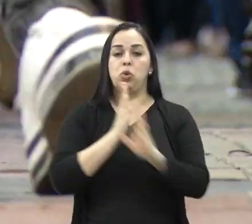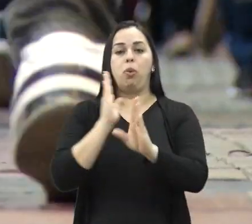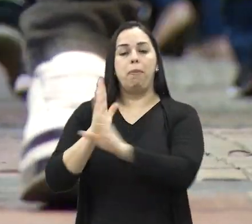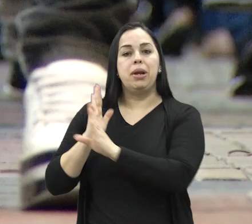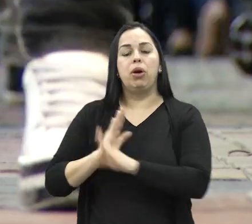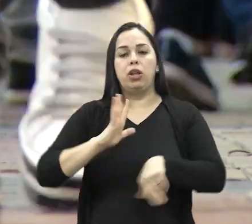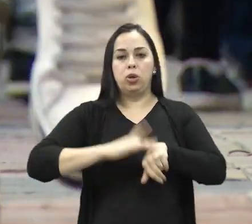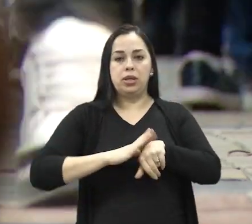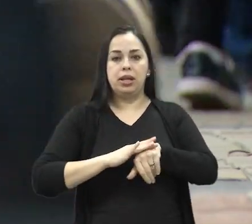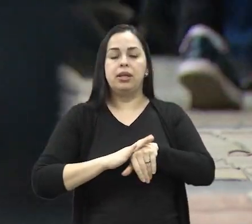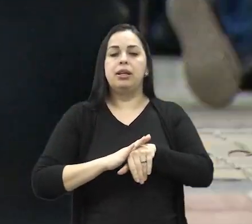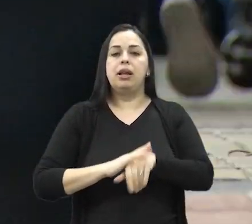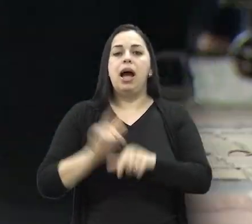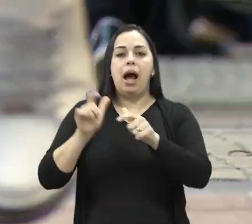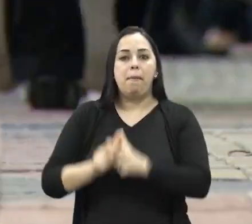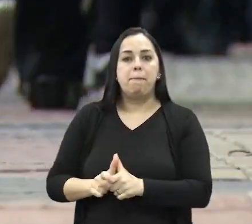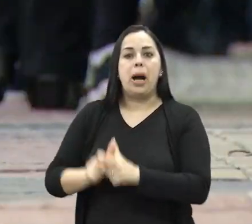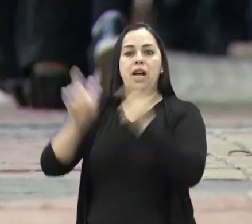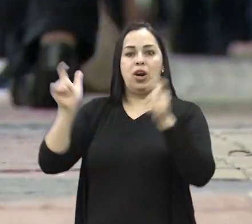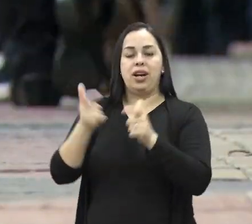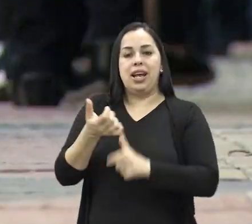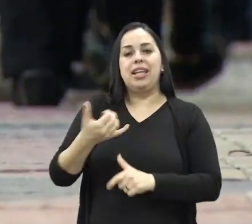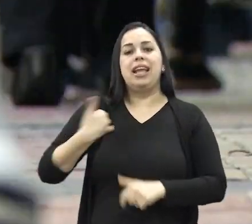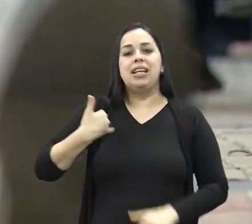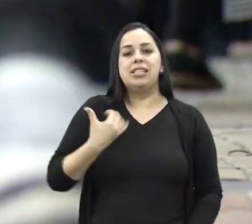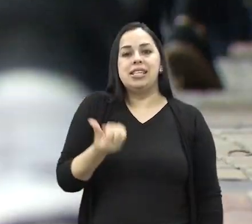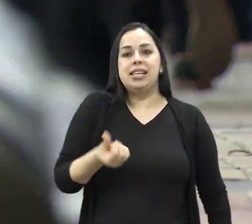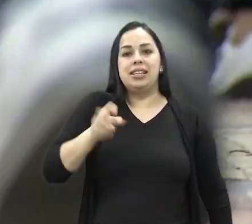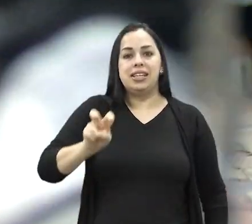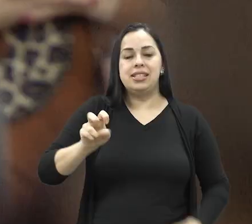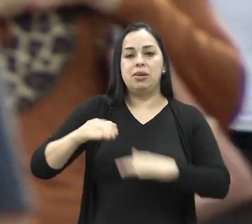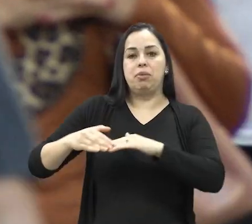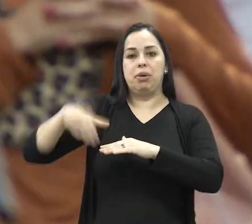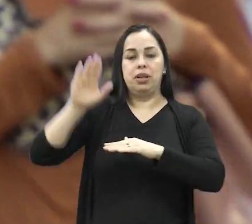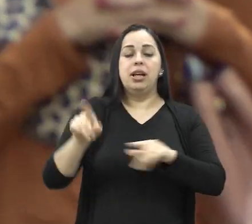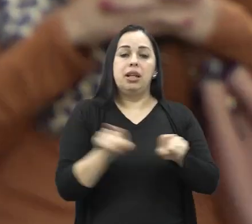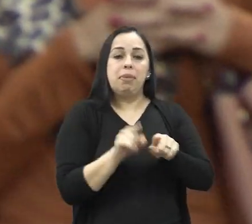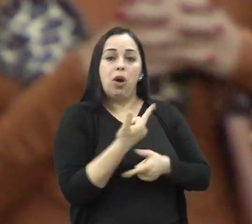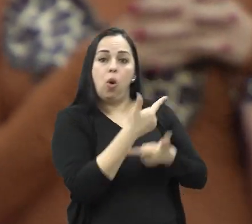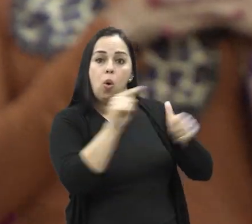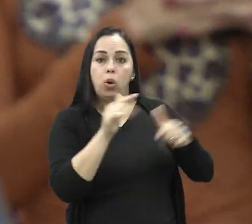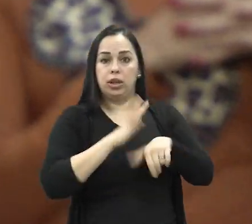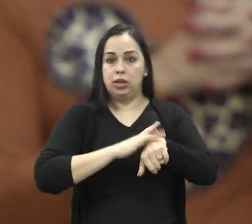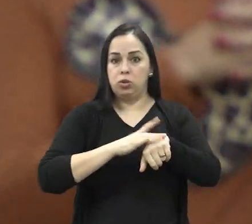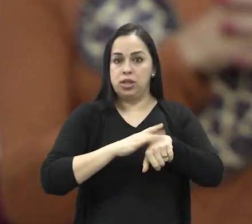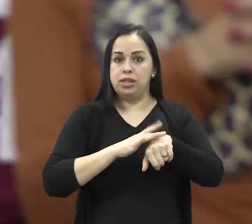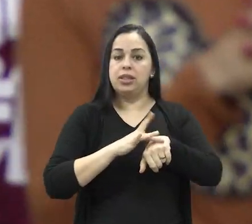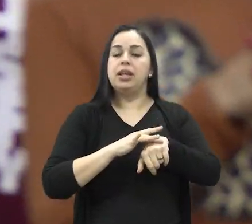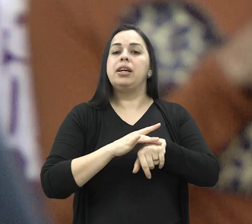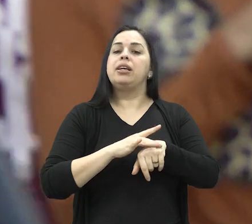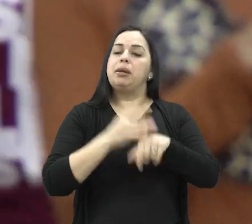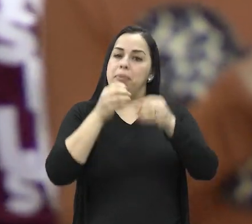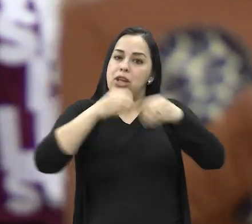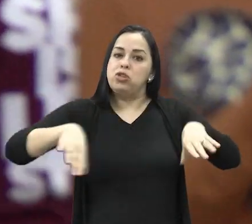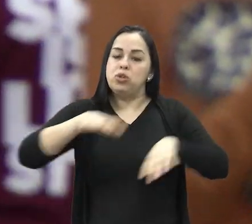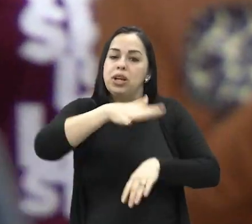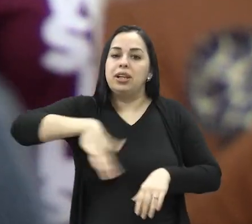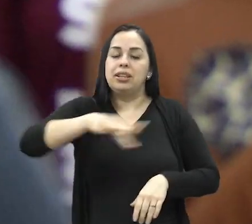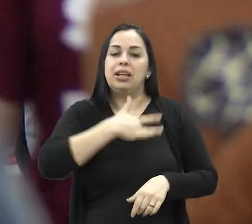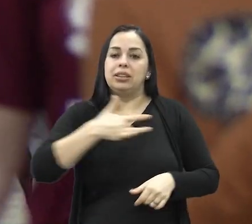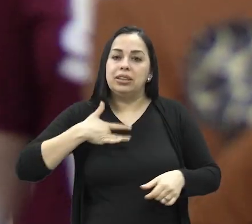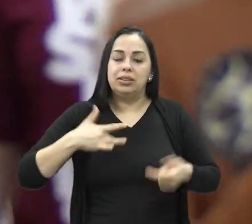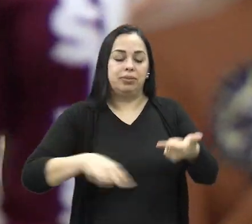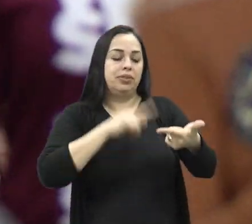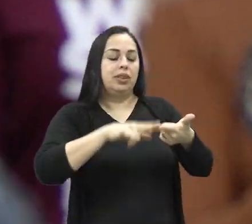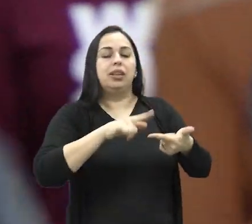foi diagnosticada com a doença. Mais frequente entre as pessoas com mais de 65 anos. Outros problemas crônicos que afetam a